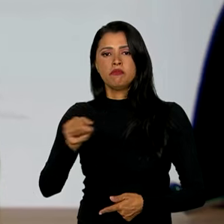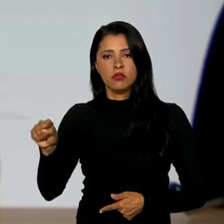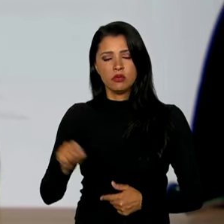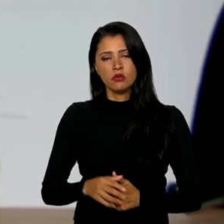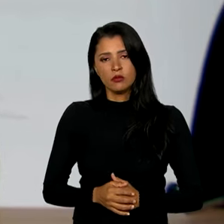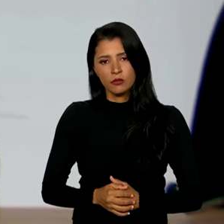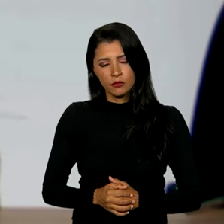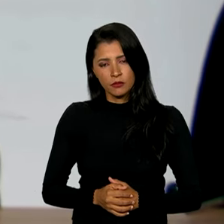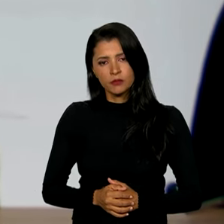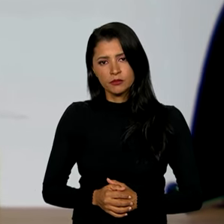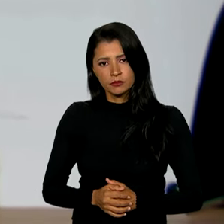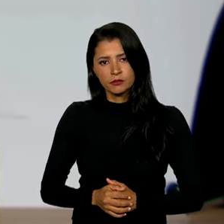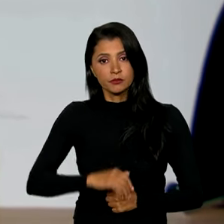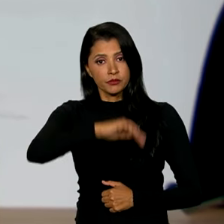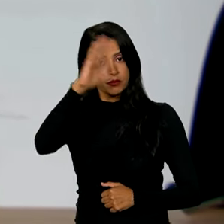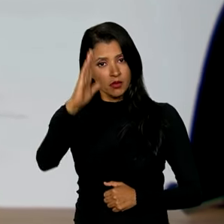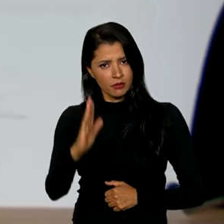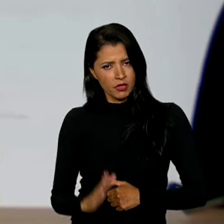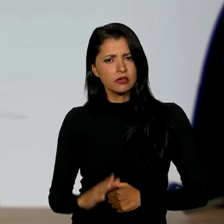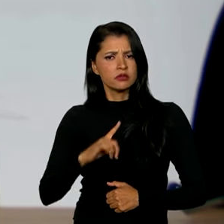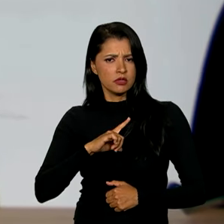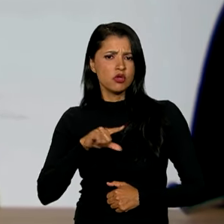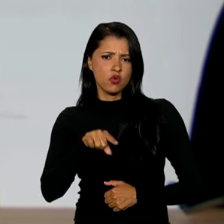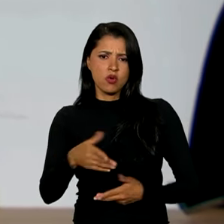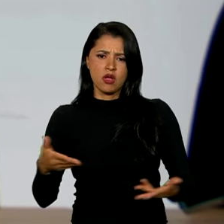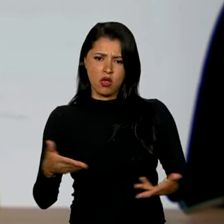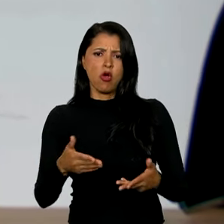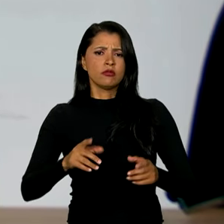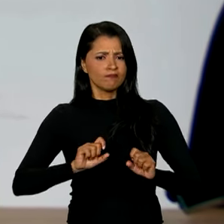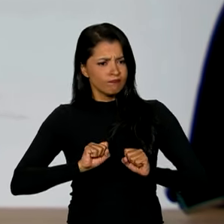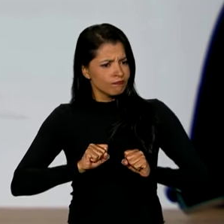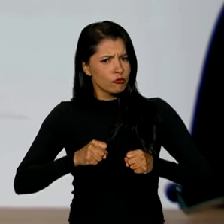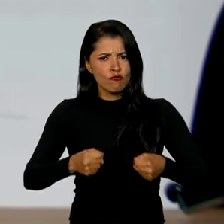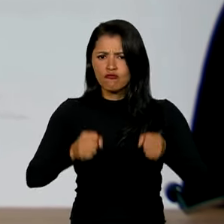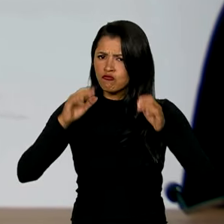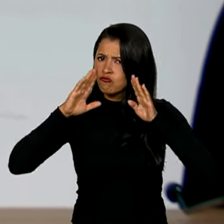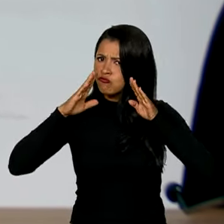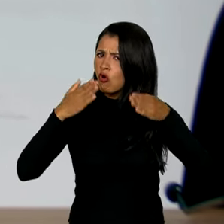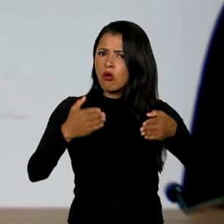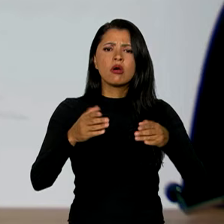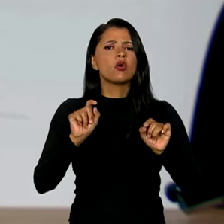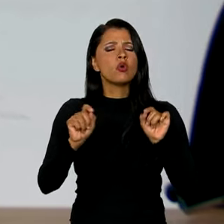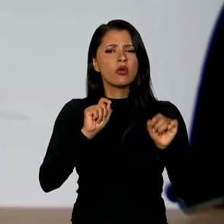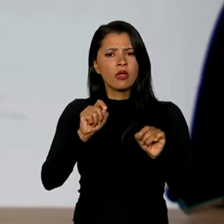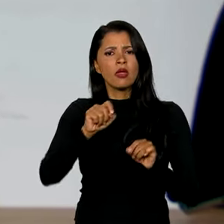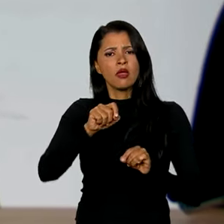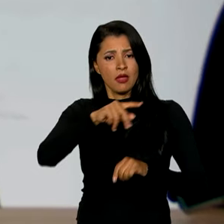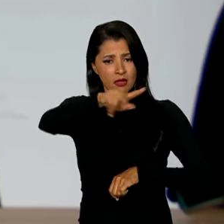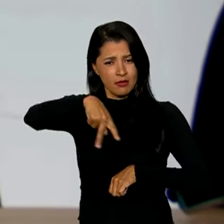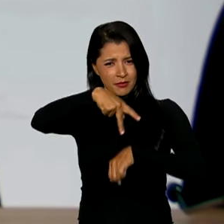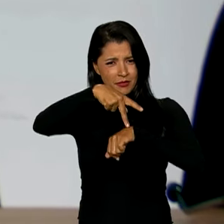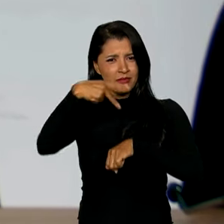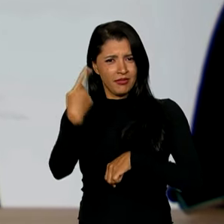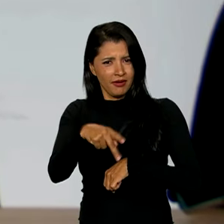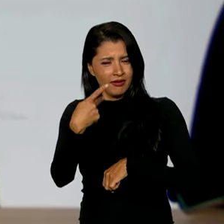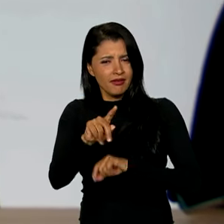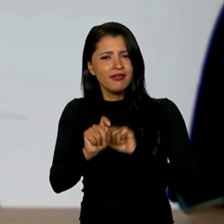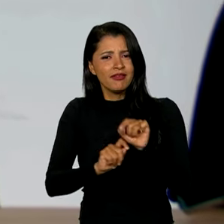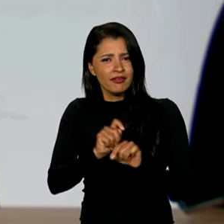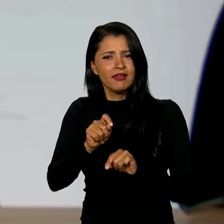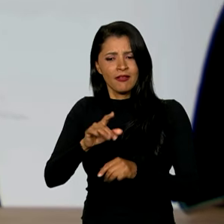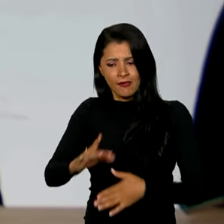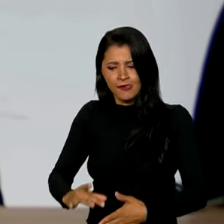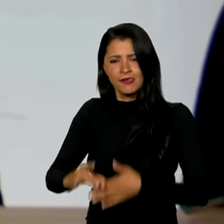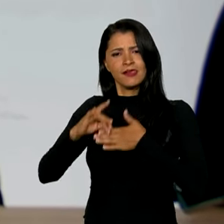O Brasil está absolutamente determinado a ser o país que quer